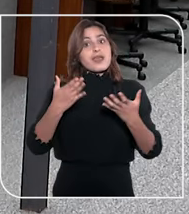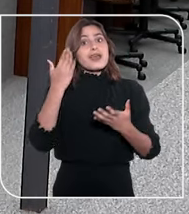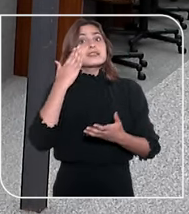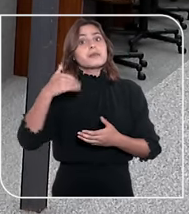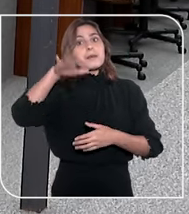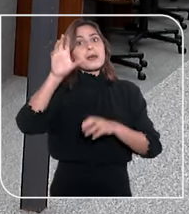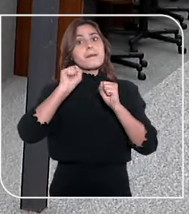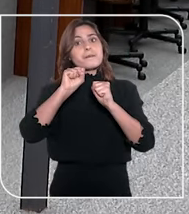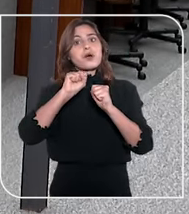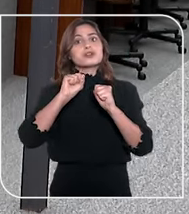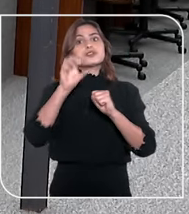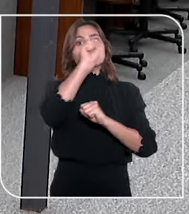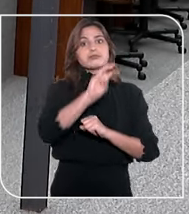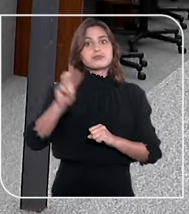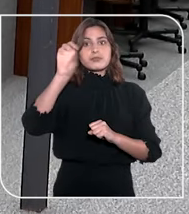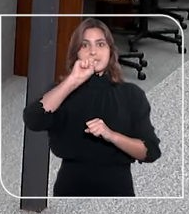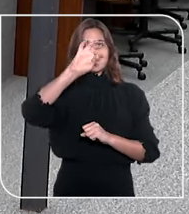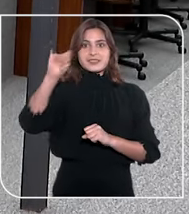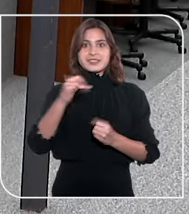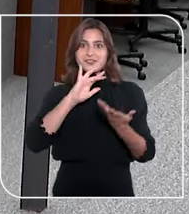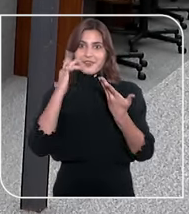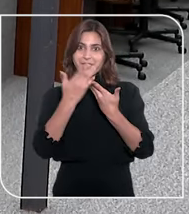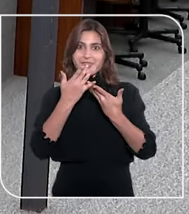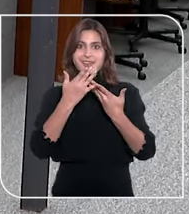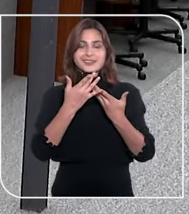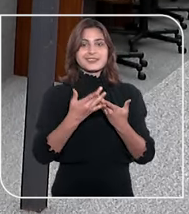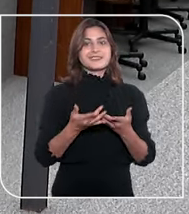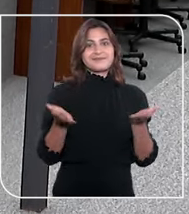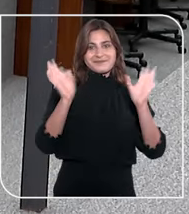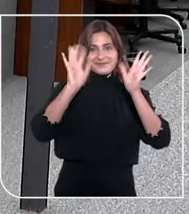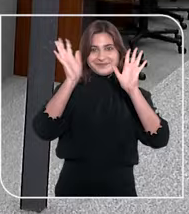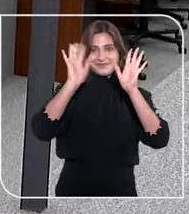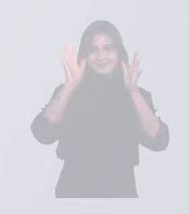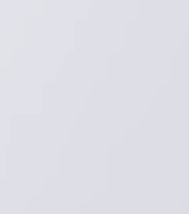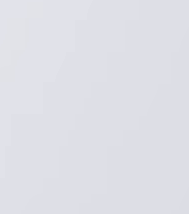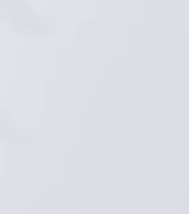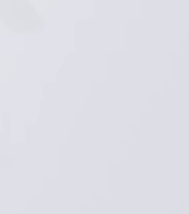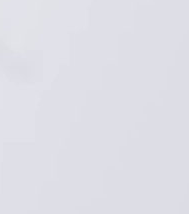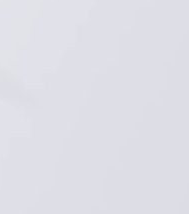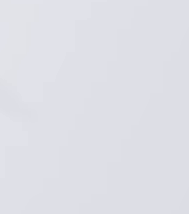notícias no site do STJ e nas nossas redes sociais. Até a próxima!